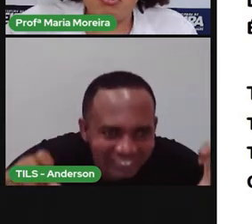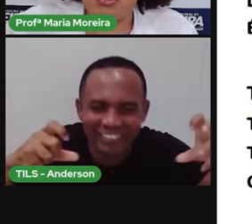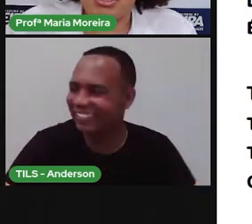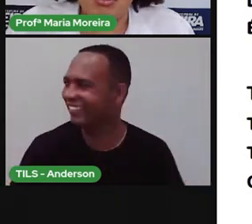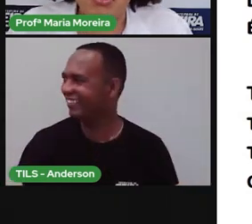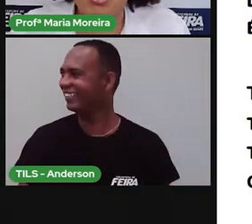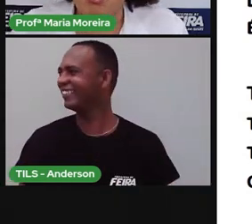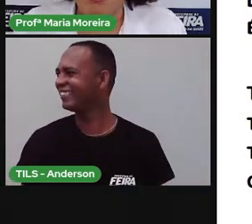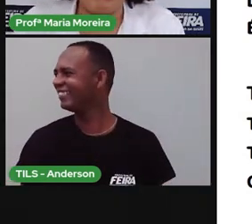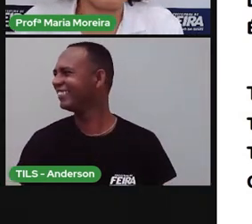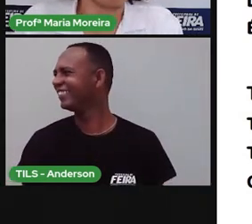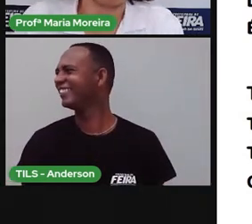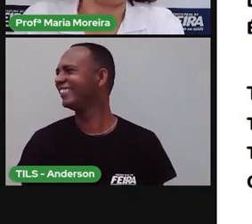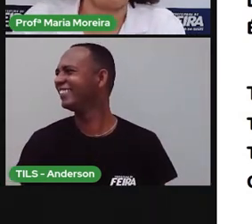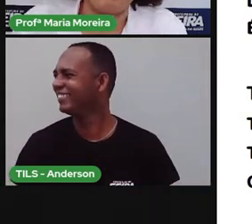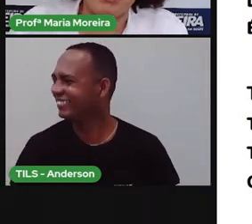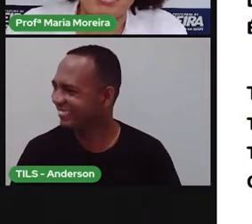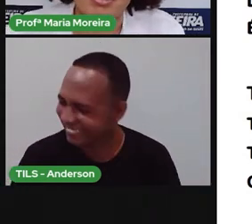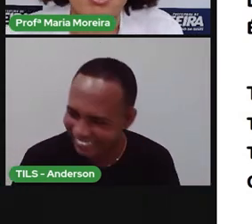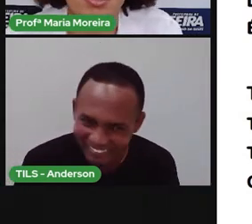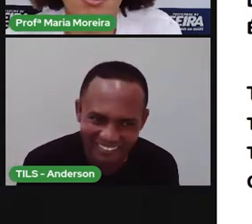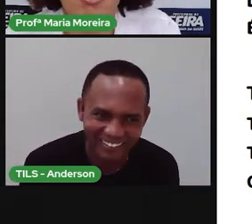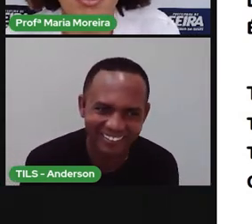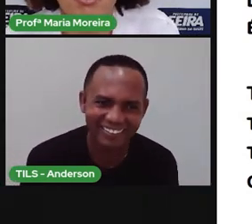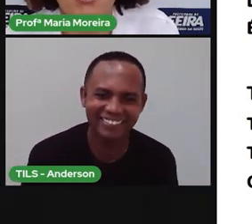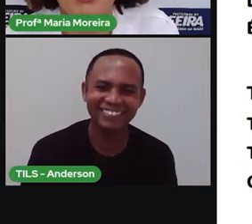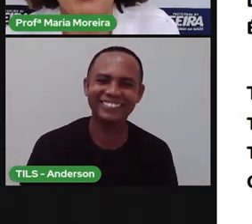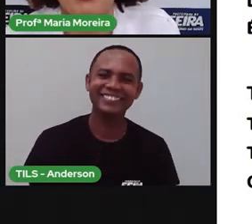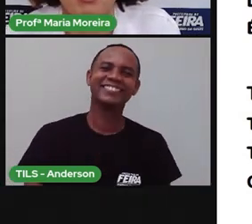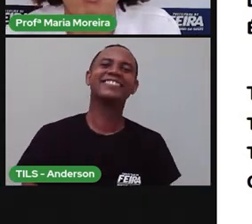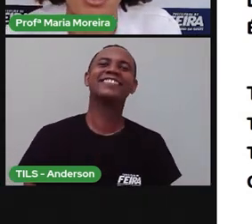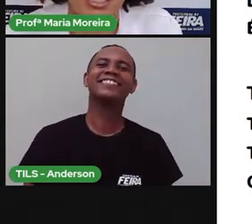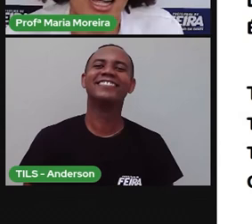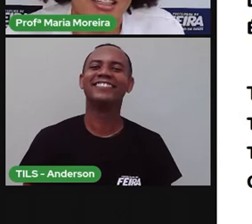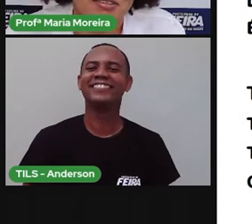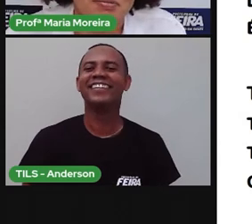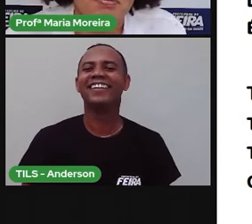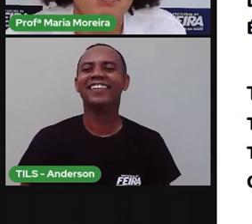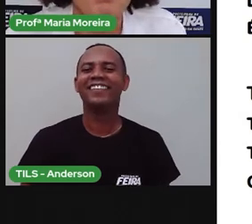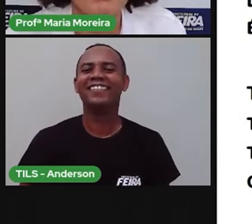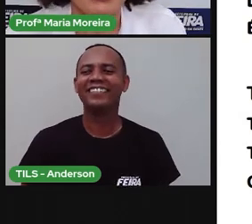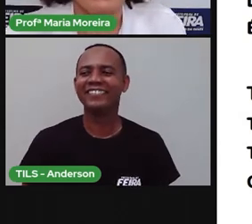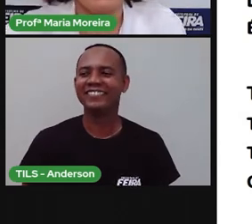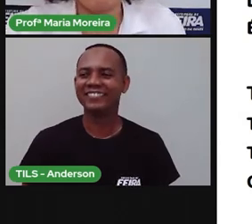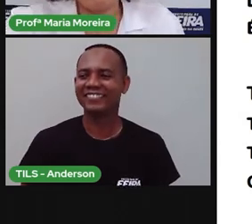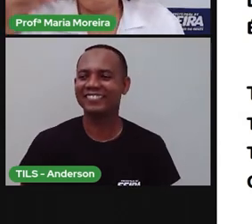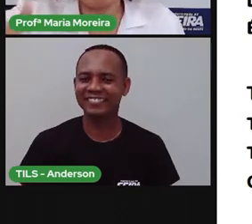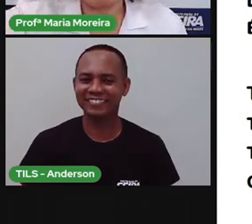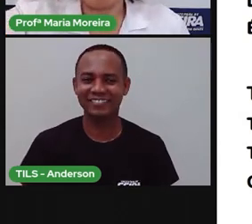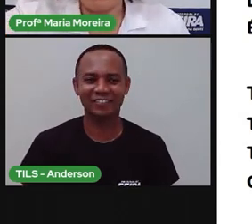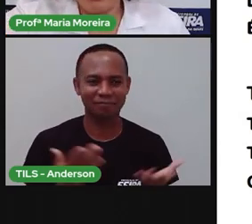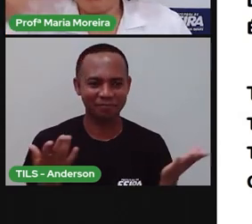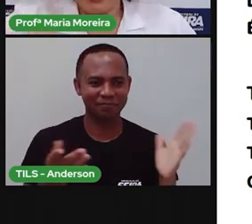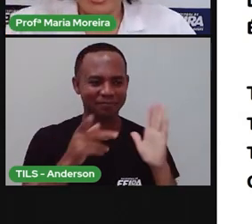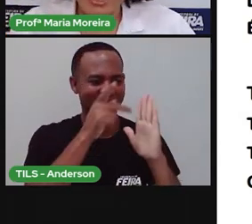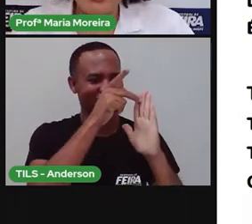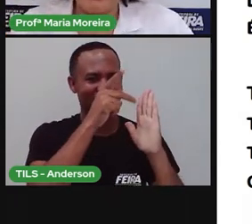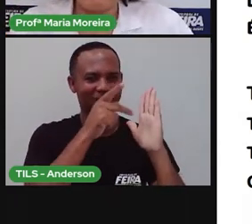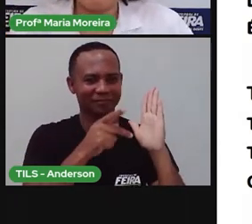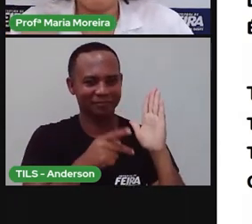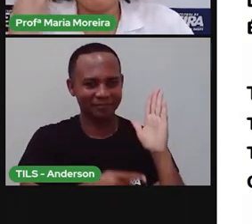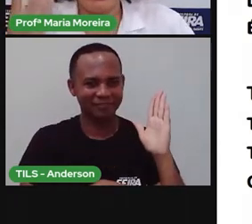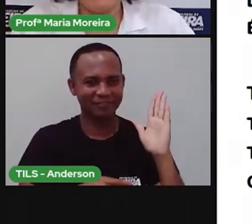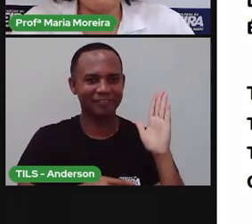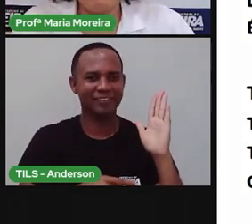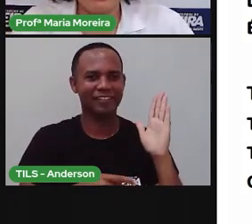É, não fiz, eu só fiz. Eu sou um leão tímido. Eu sou um leão com vergonha, gente. Que fique claro. Então, no poema aí, na verdade,